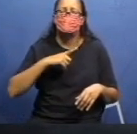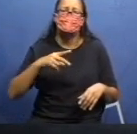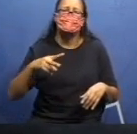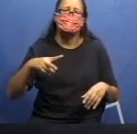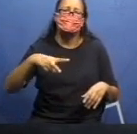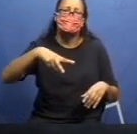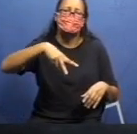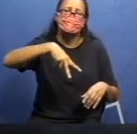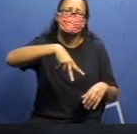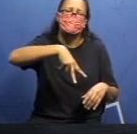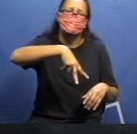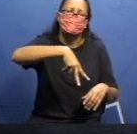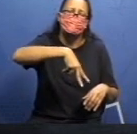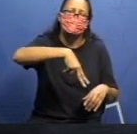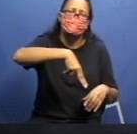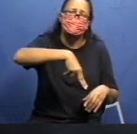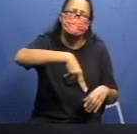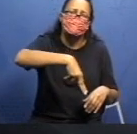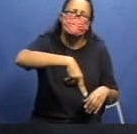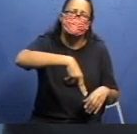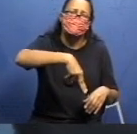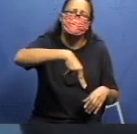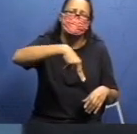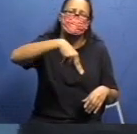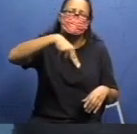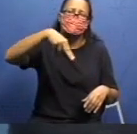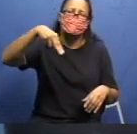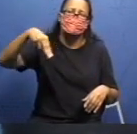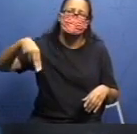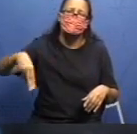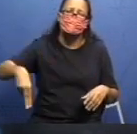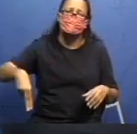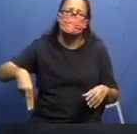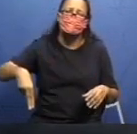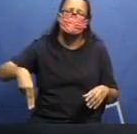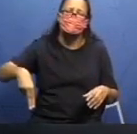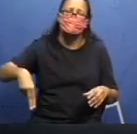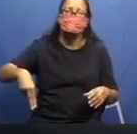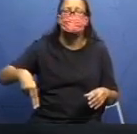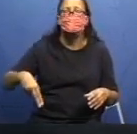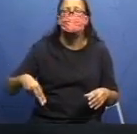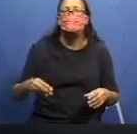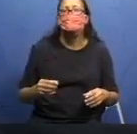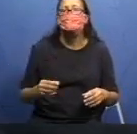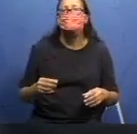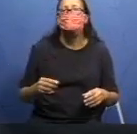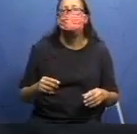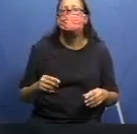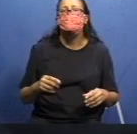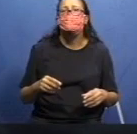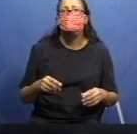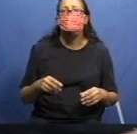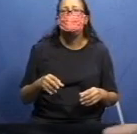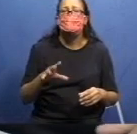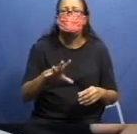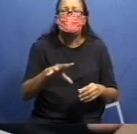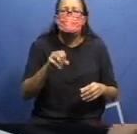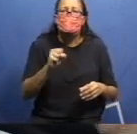palitinhos japoneses, o hachi, peguei a tampinha e coloco do lado. Quando eu conseguir tirar todas as